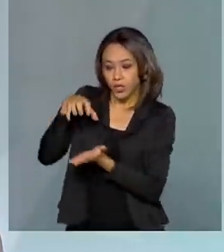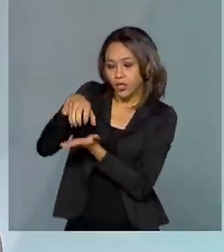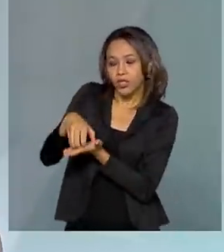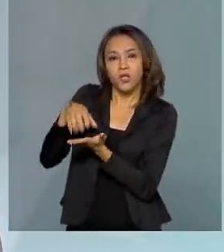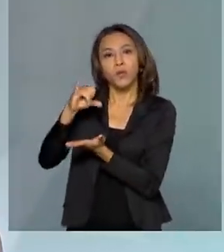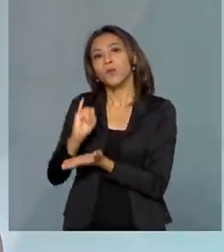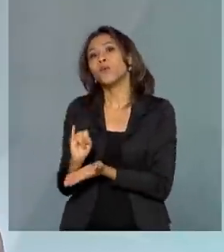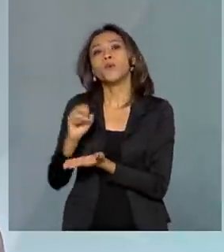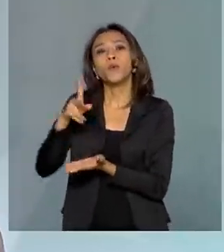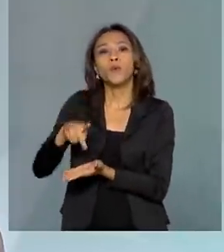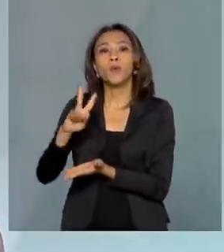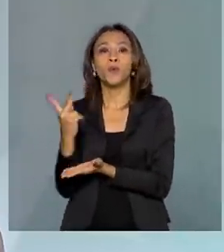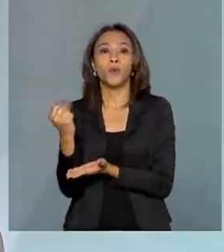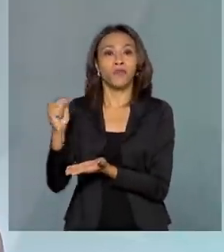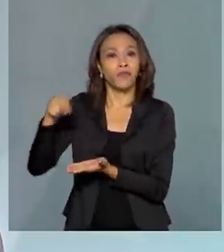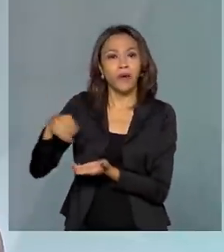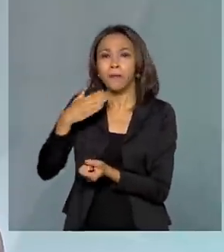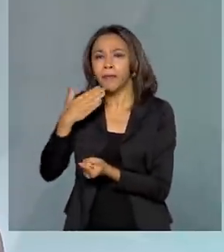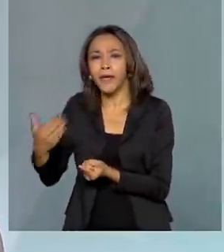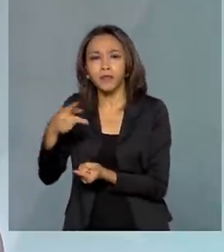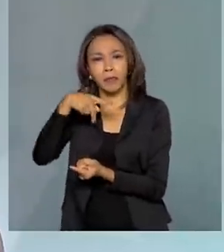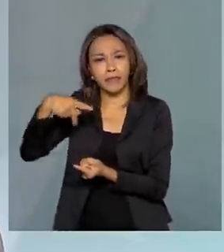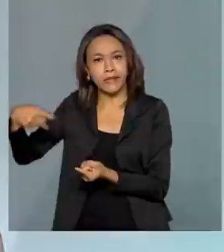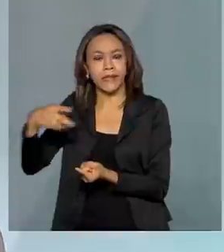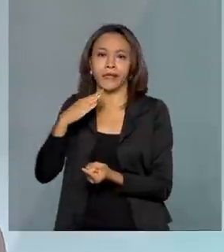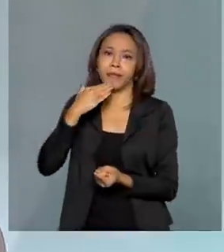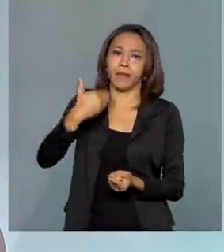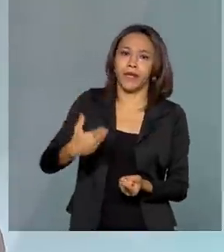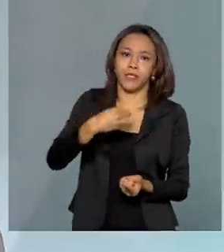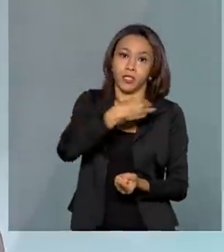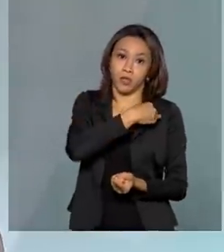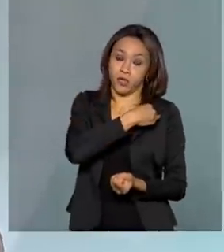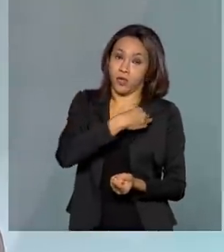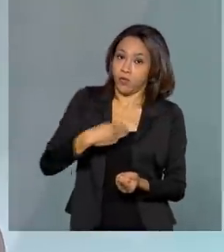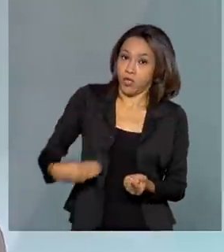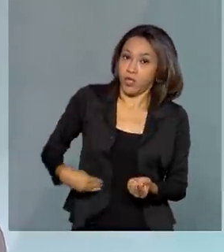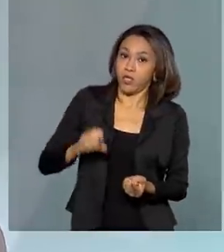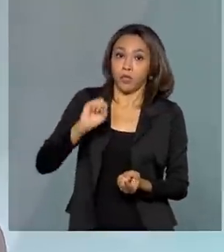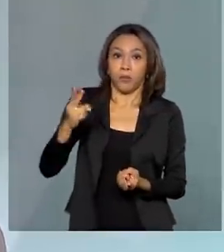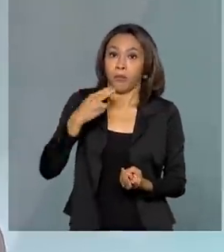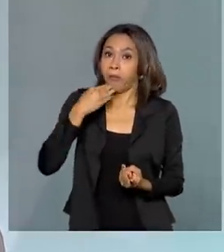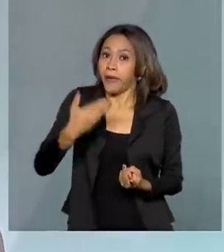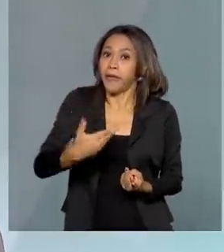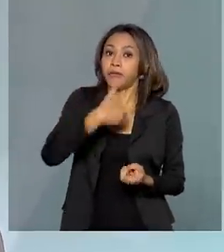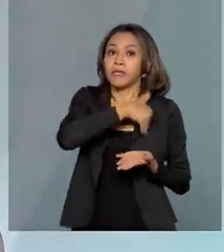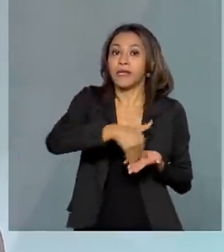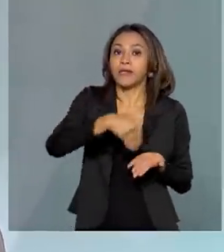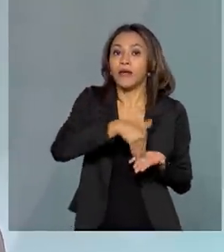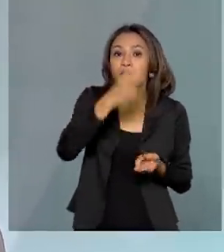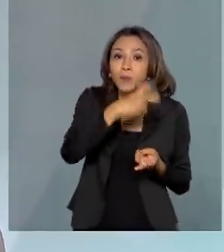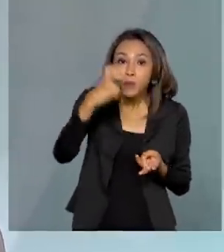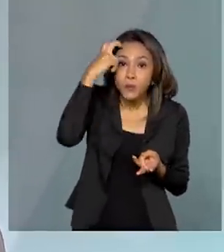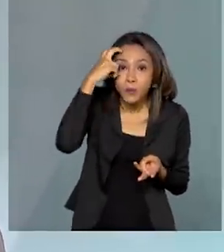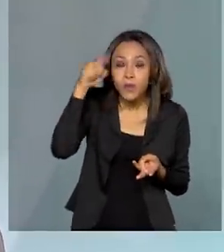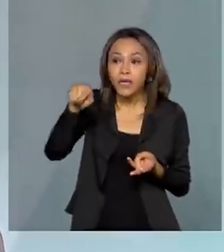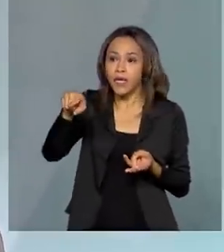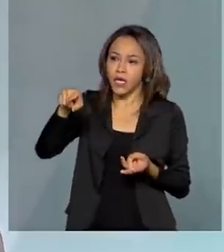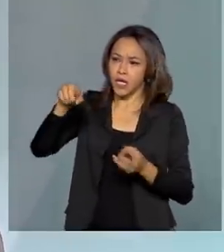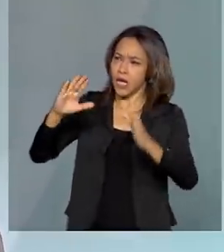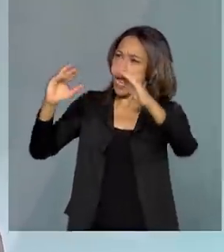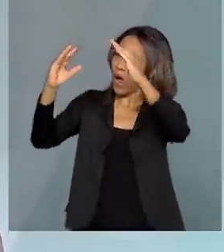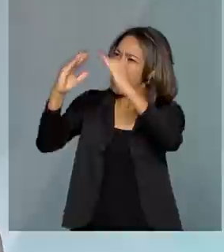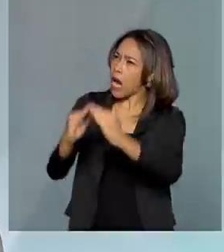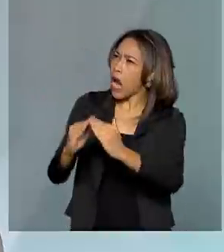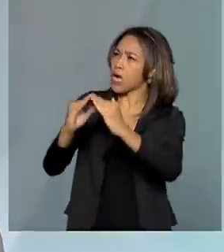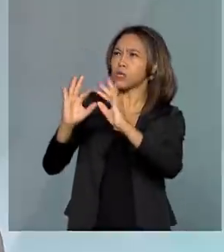presidência do IPHAN, ou o ministro, ou o secretário especial de cultura. A solicitação desse tombamento coloca